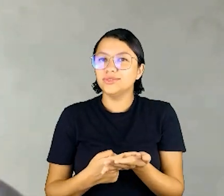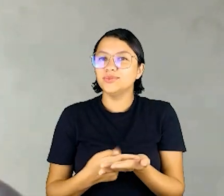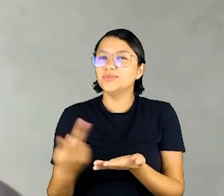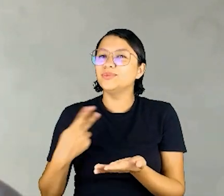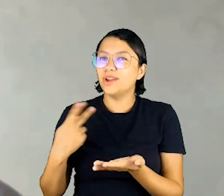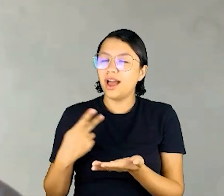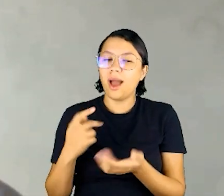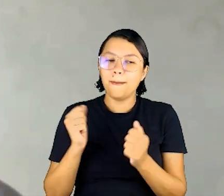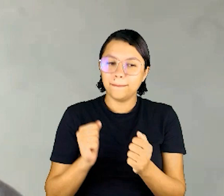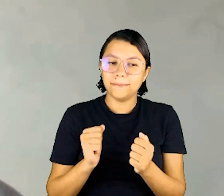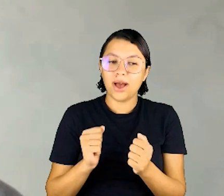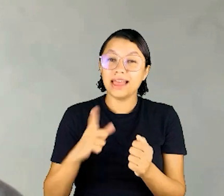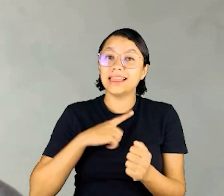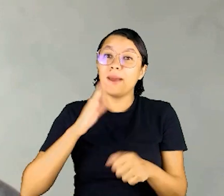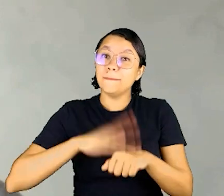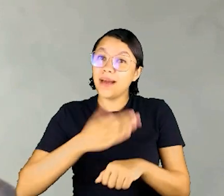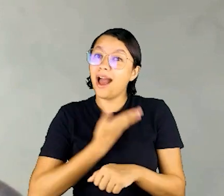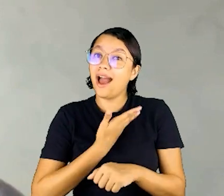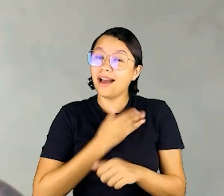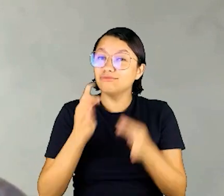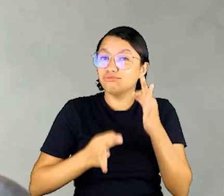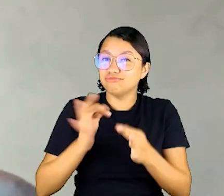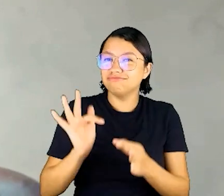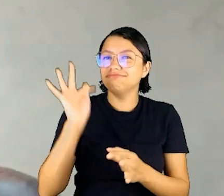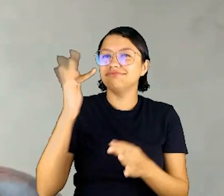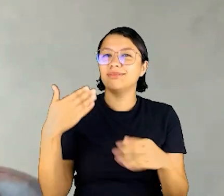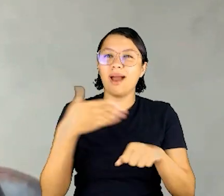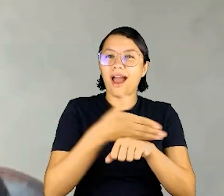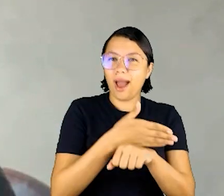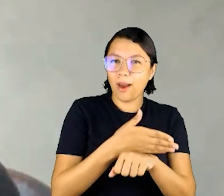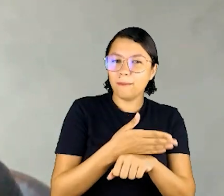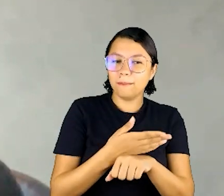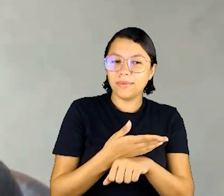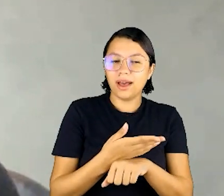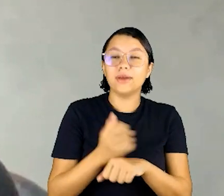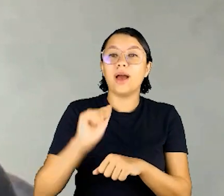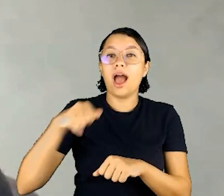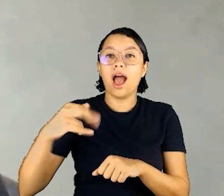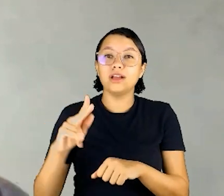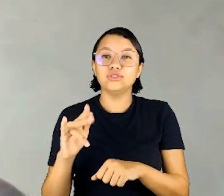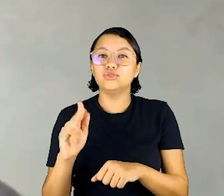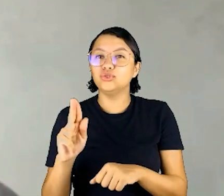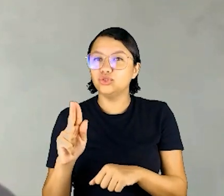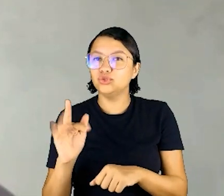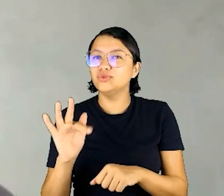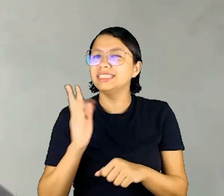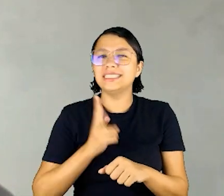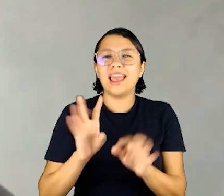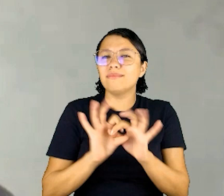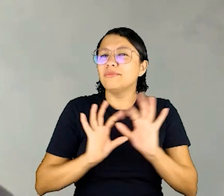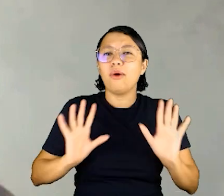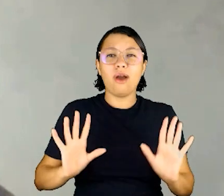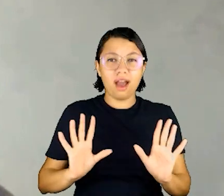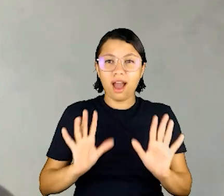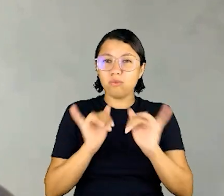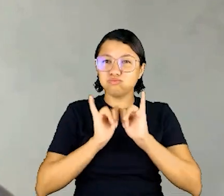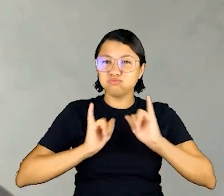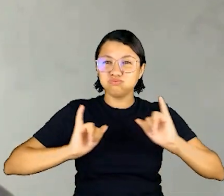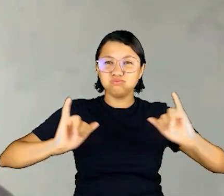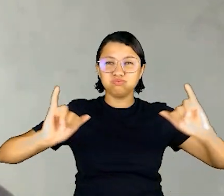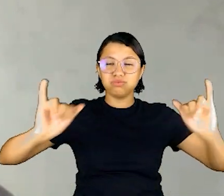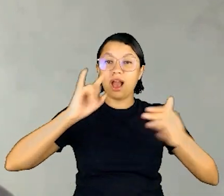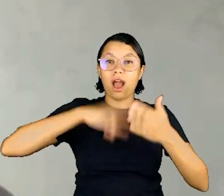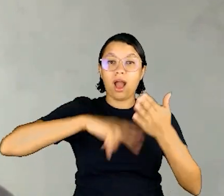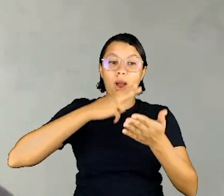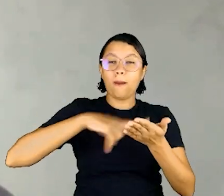o convite para que nós possamos ter mais colegas de vistas federais participando, colocando a Ajuste sempre à disposição, não só